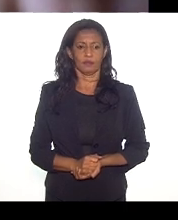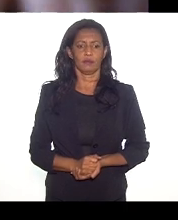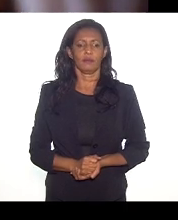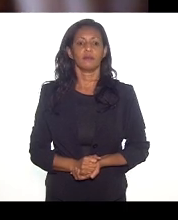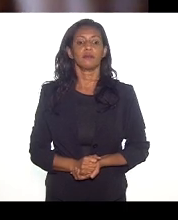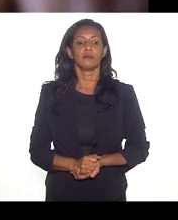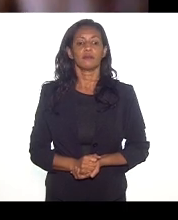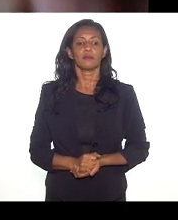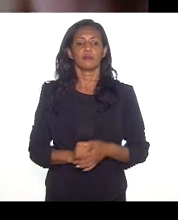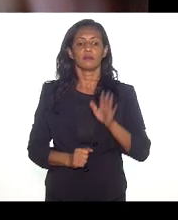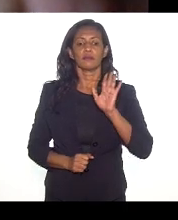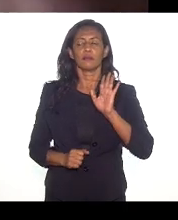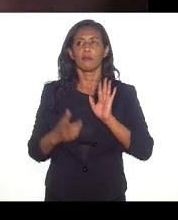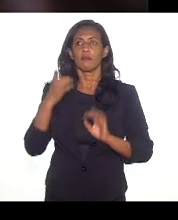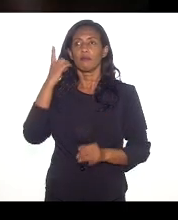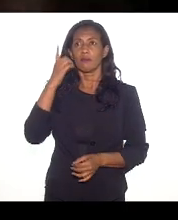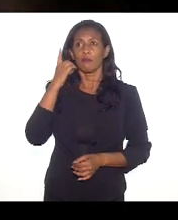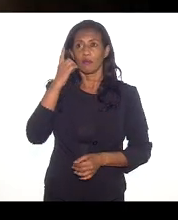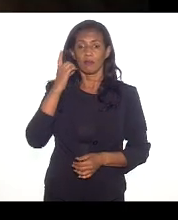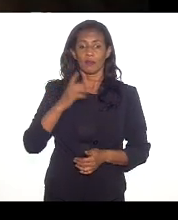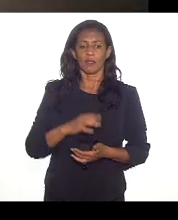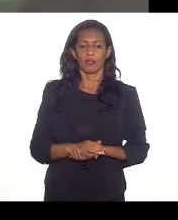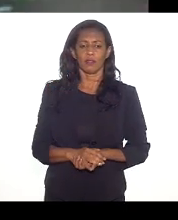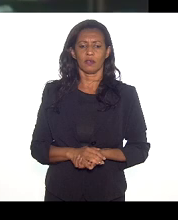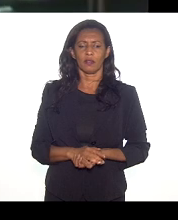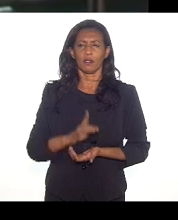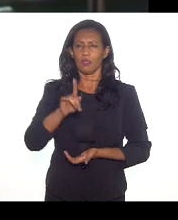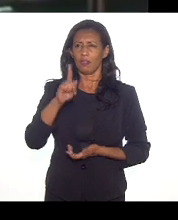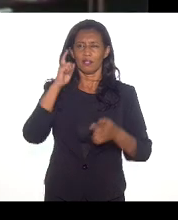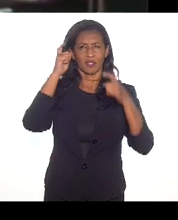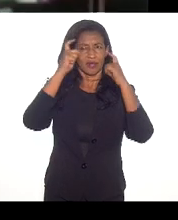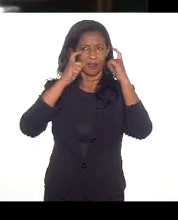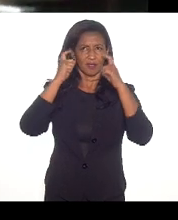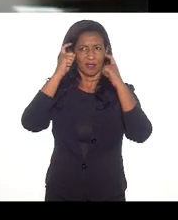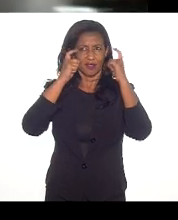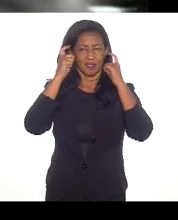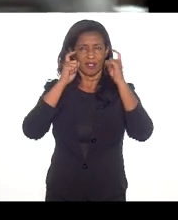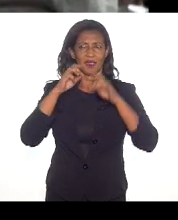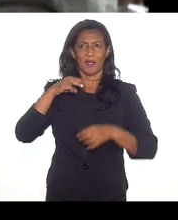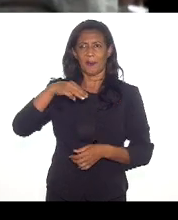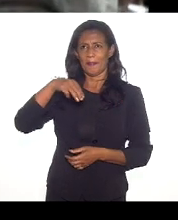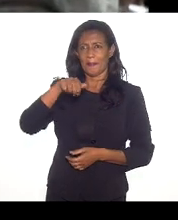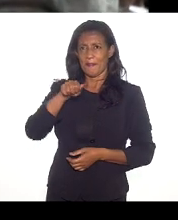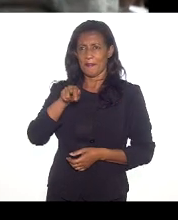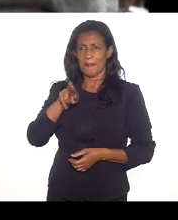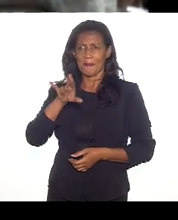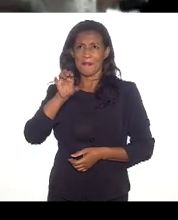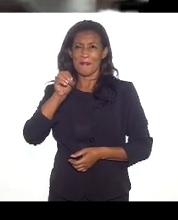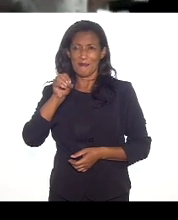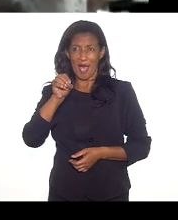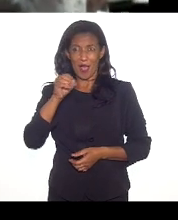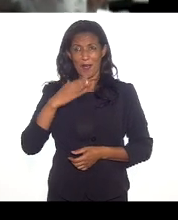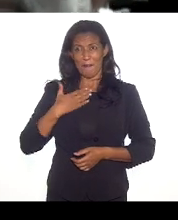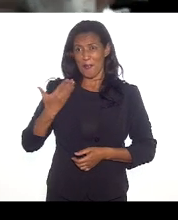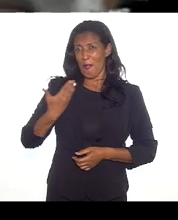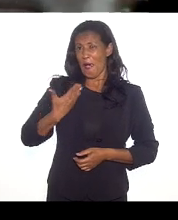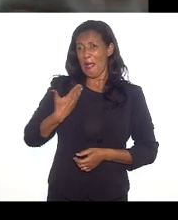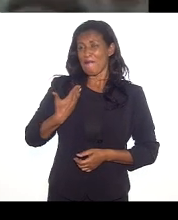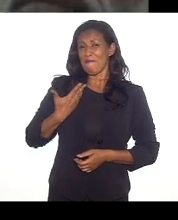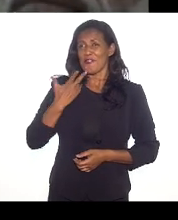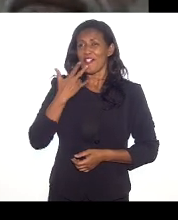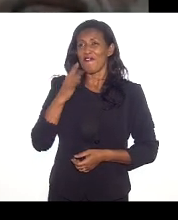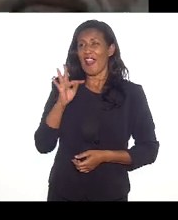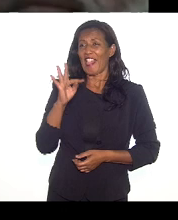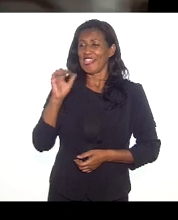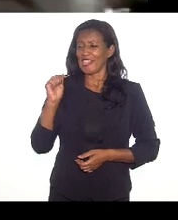Pois não. É, não se preocupe, não, porque o Mauro é meu amigo, ele me chama de tatar. Tem meu opinião? Não, eu já